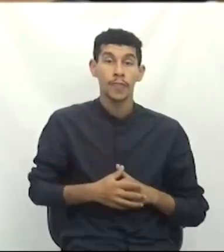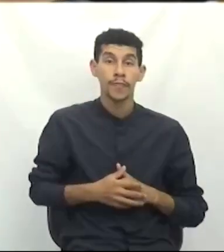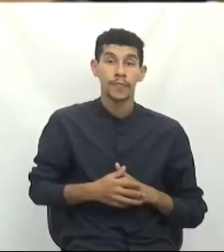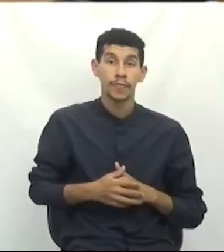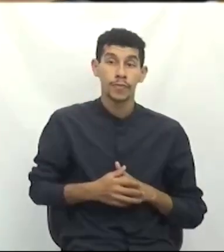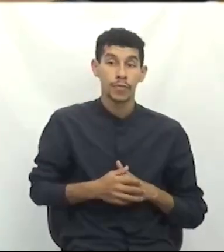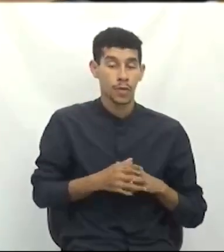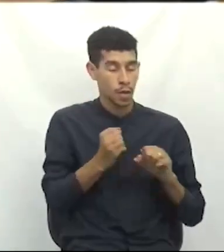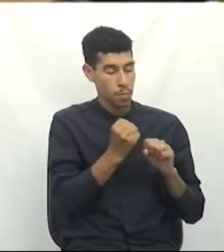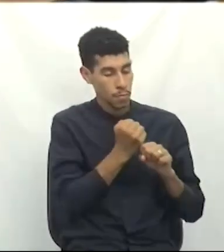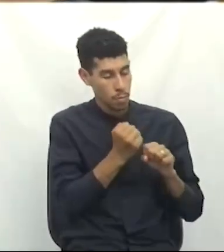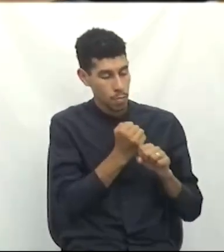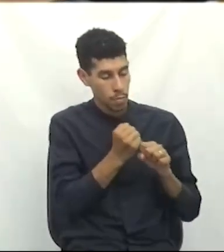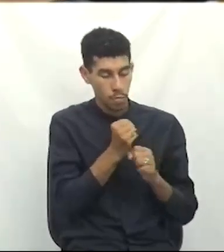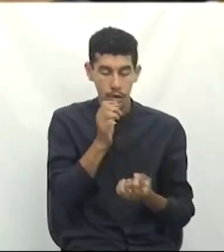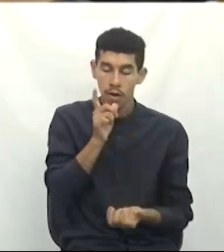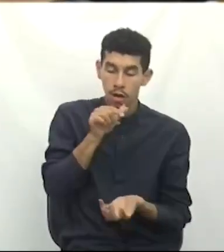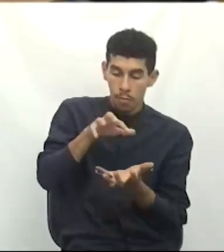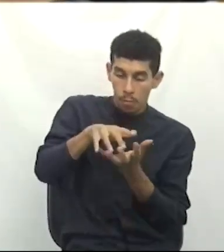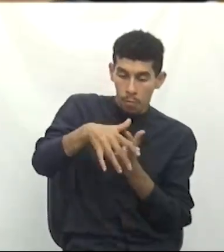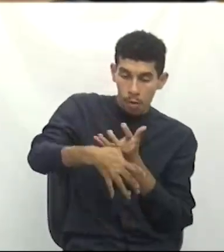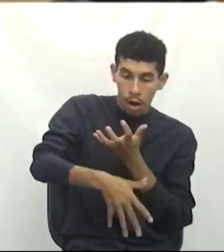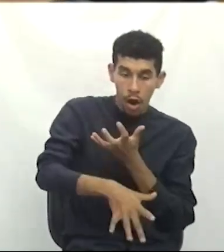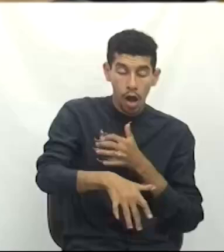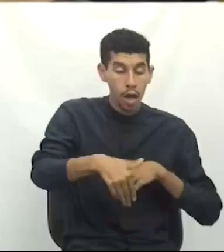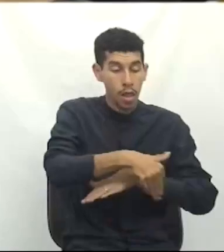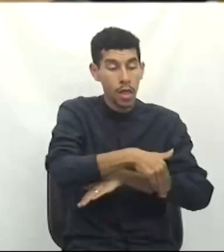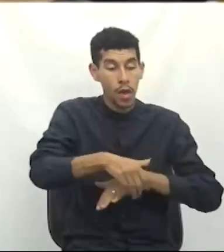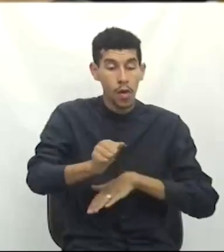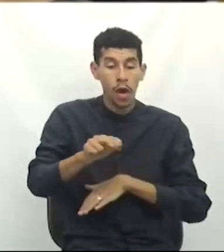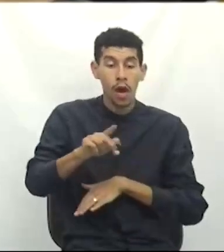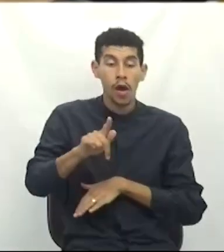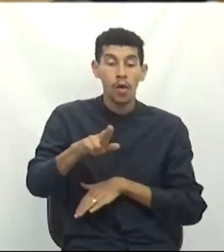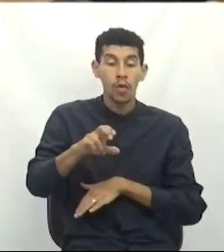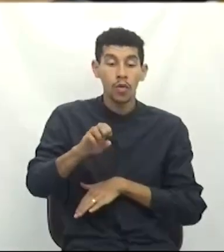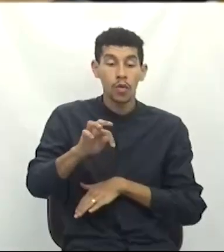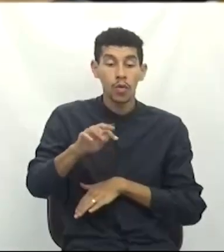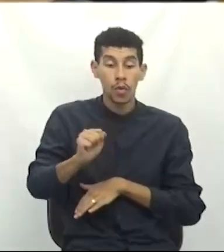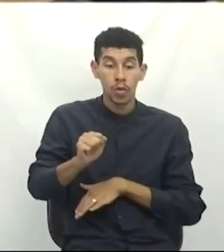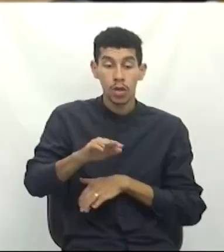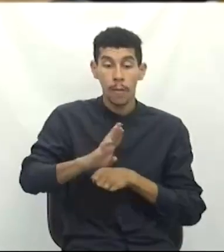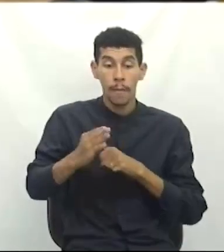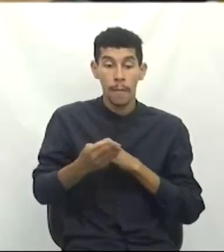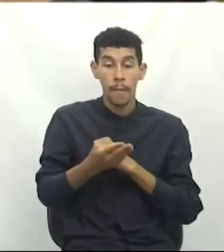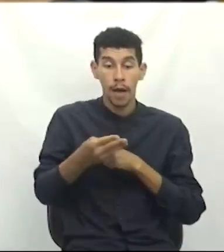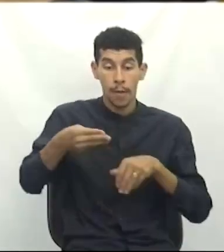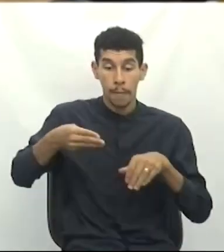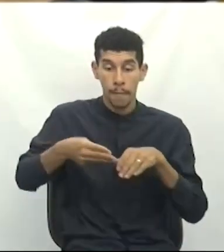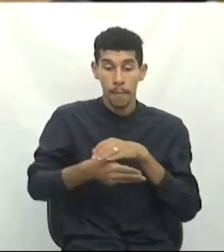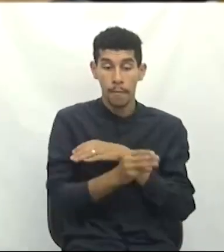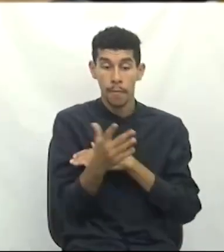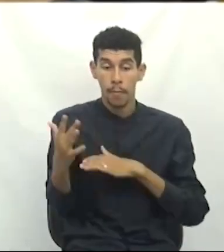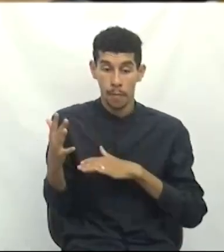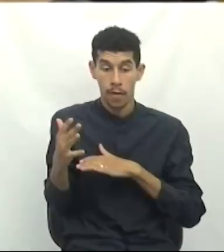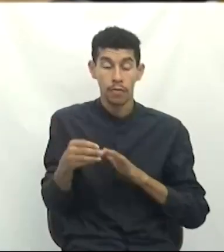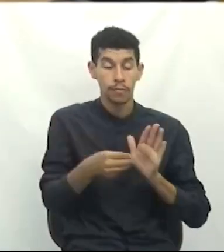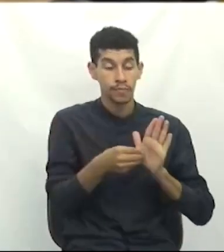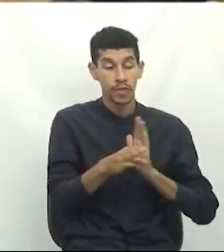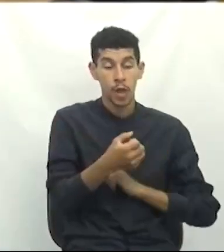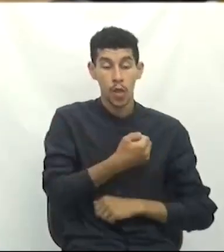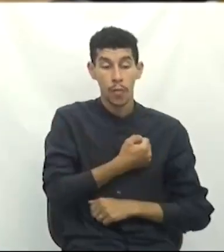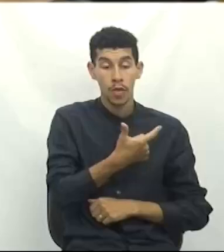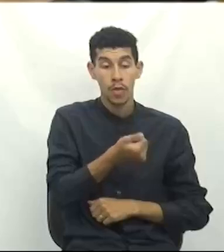Reparos na Boca de Lobo, localizada na rua Augusta Pizete de Oliveira, bairro Mina do Mato. Indicação número